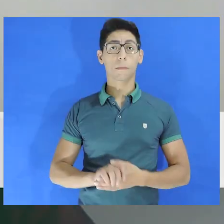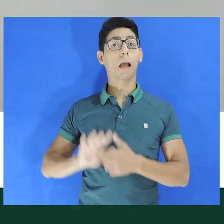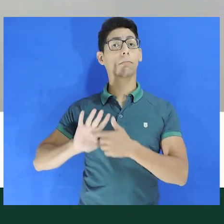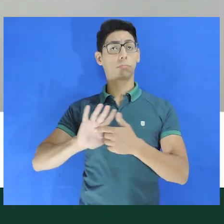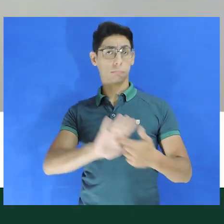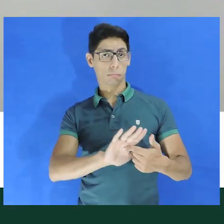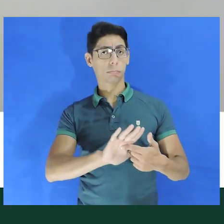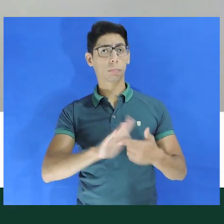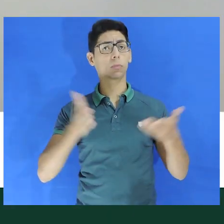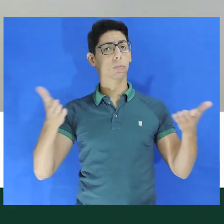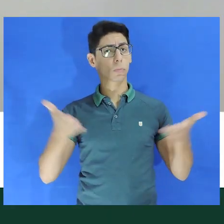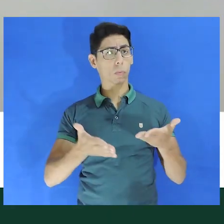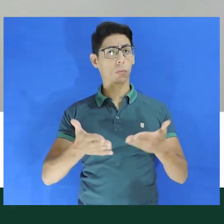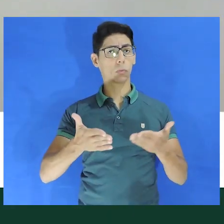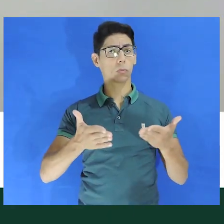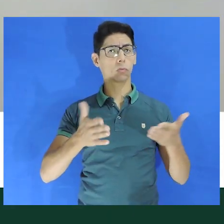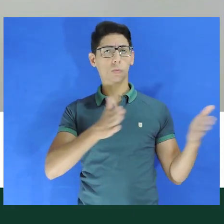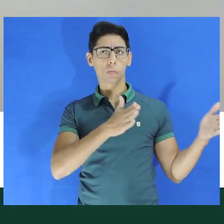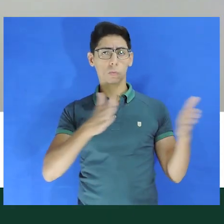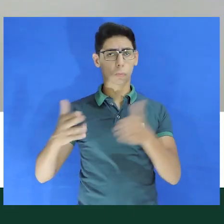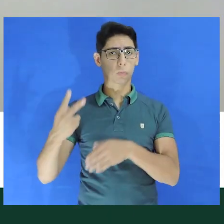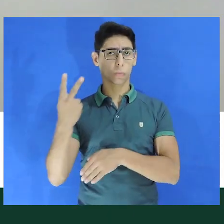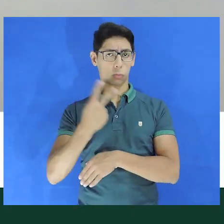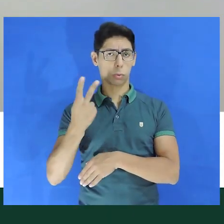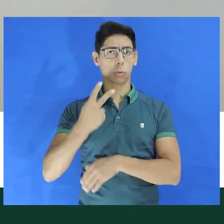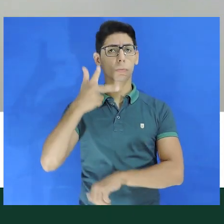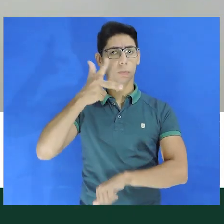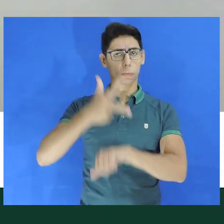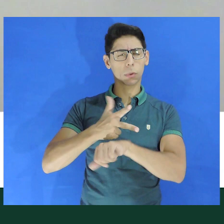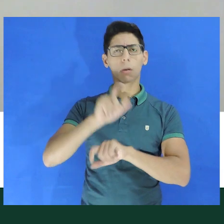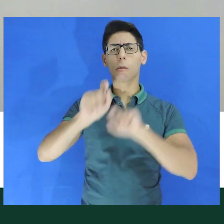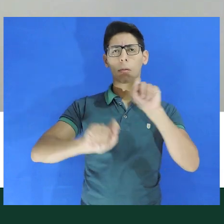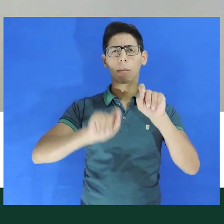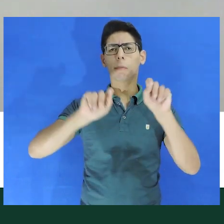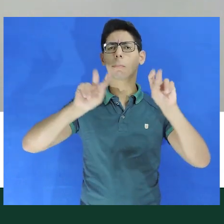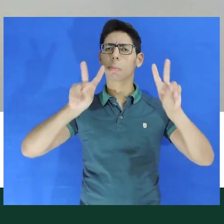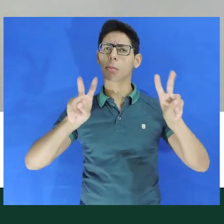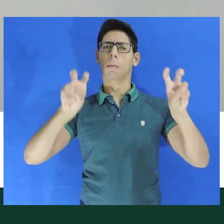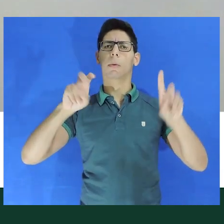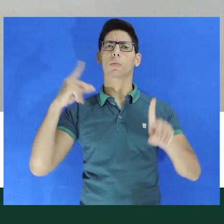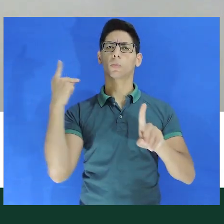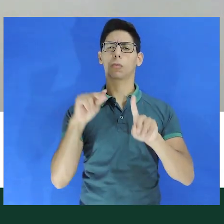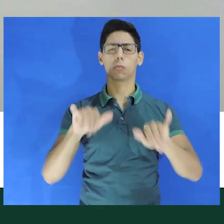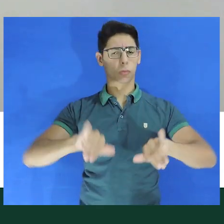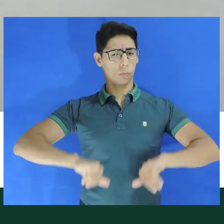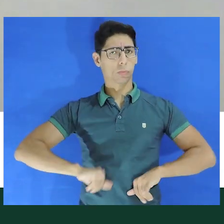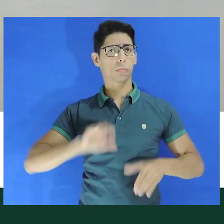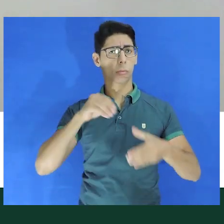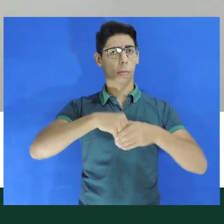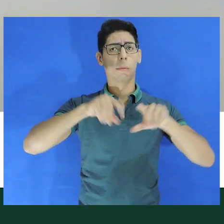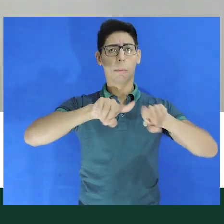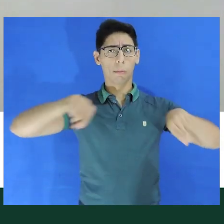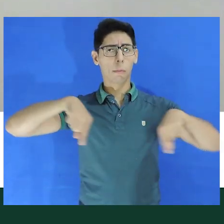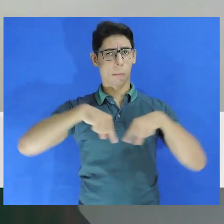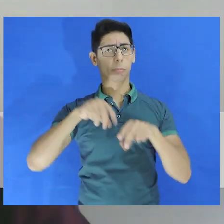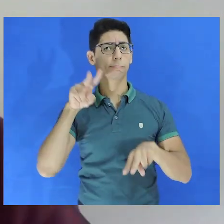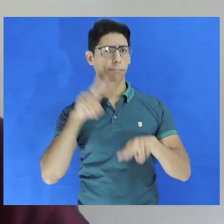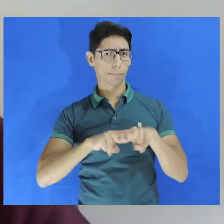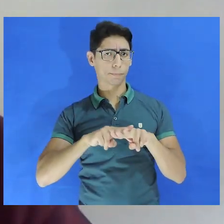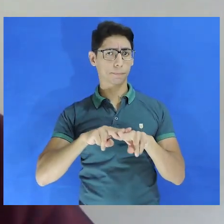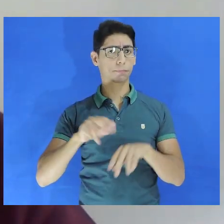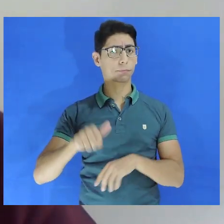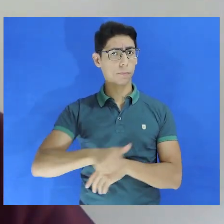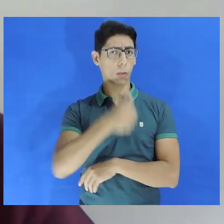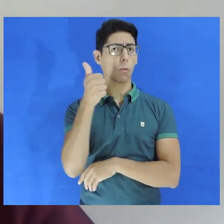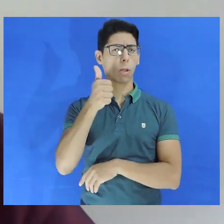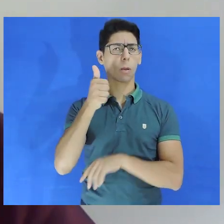Estamos apresentando hoje a segunda parte do vídeo sobre tortura no cárcere. No primeiro vídeo, recém-lançado,